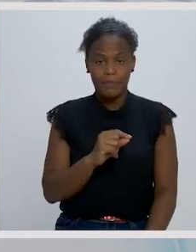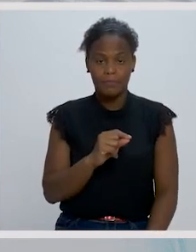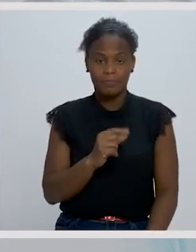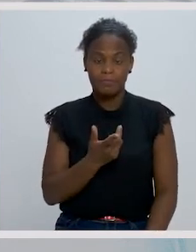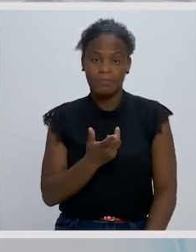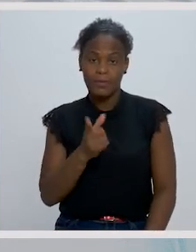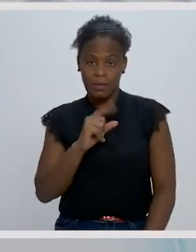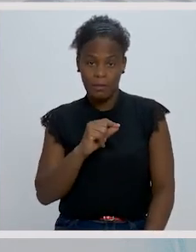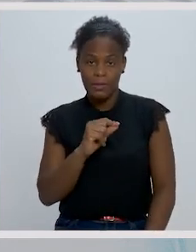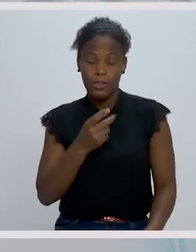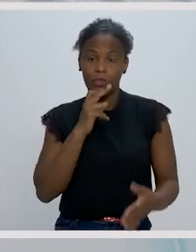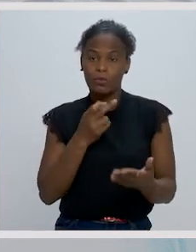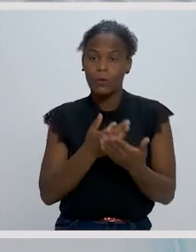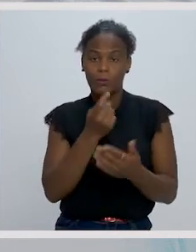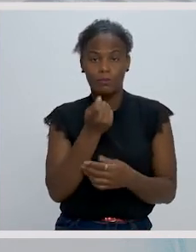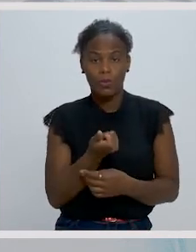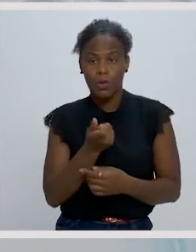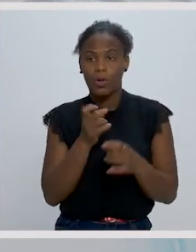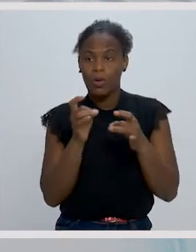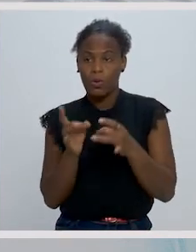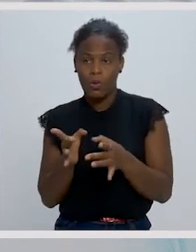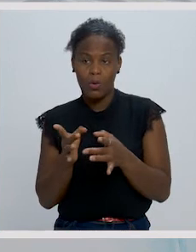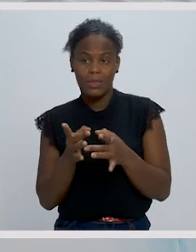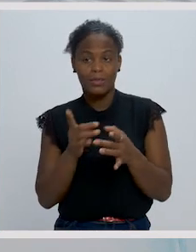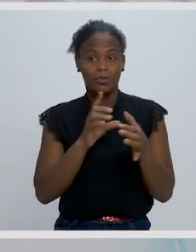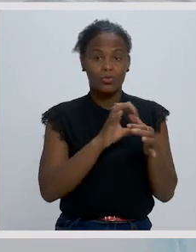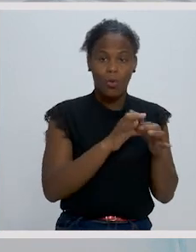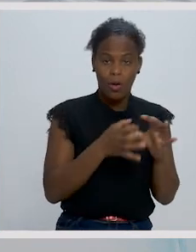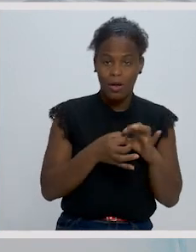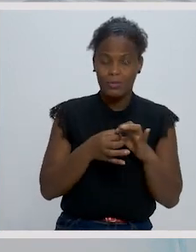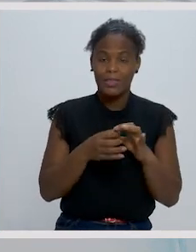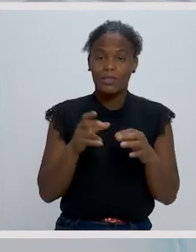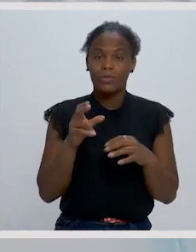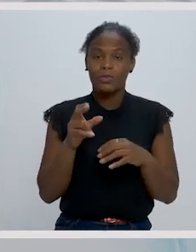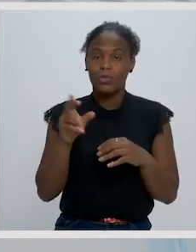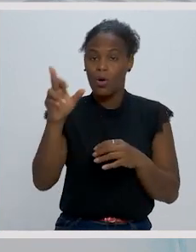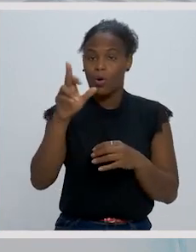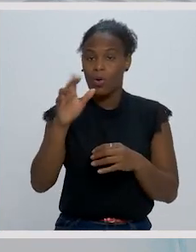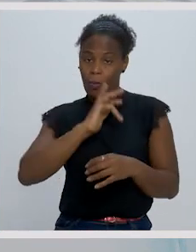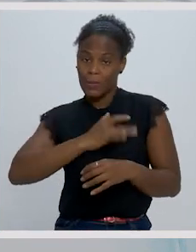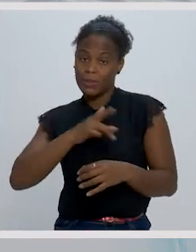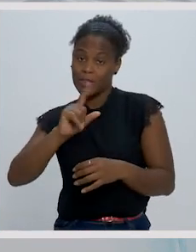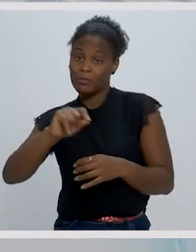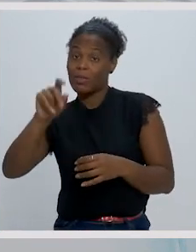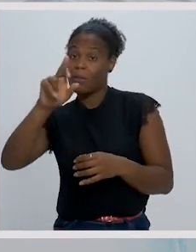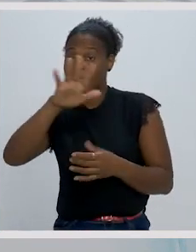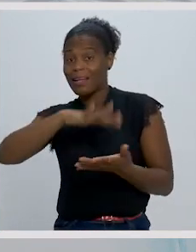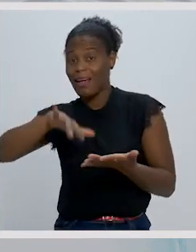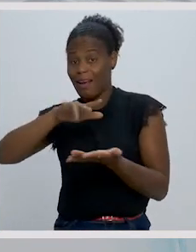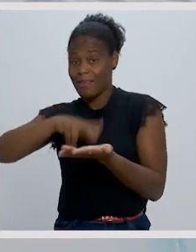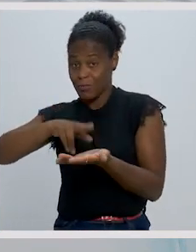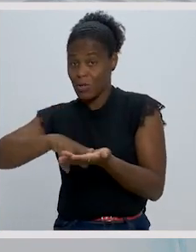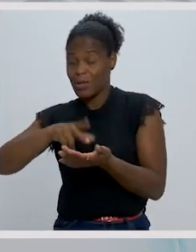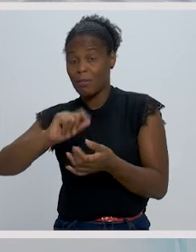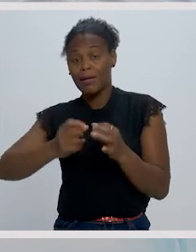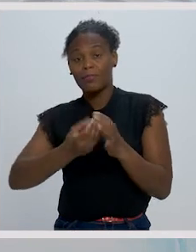reagindo um pouco contra as corentes do romantismo e também do realismo que aparece